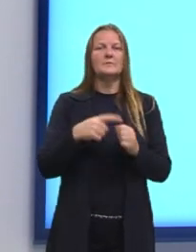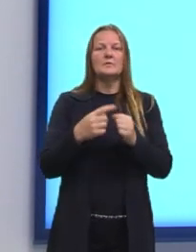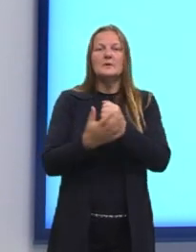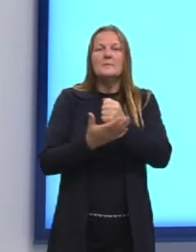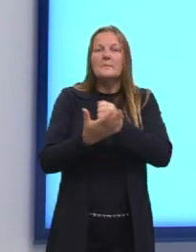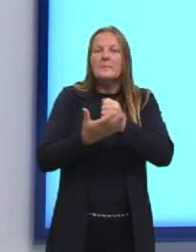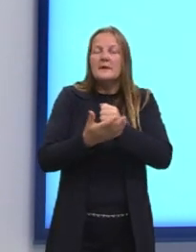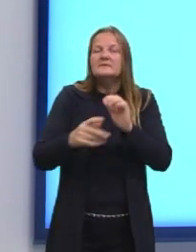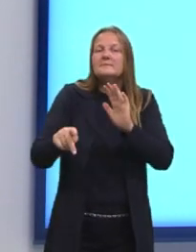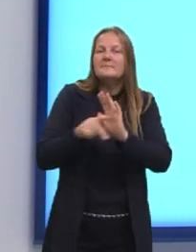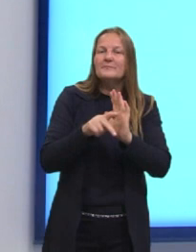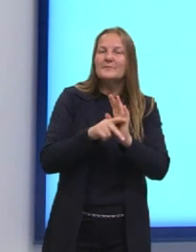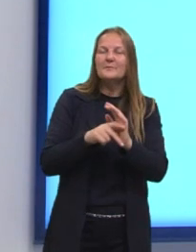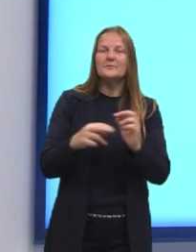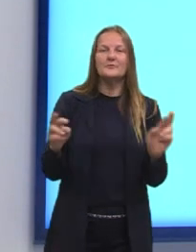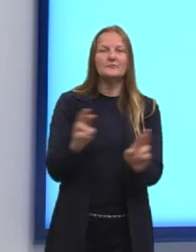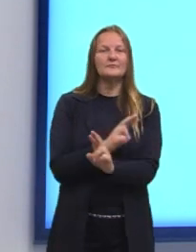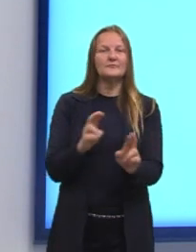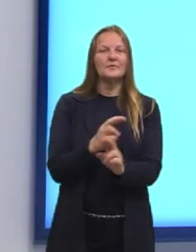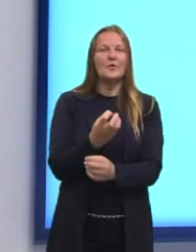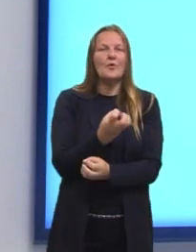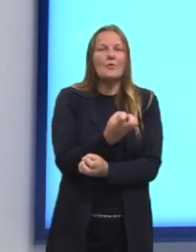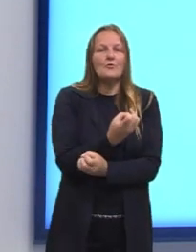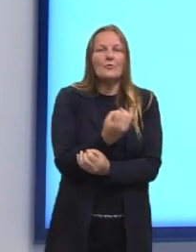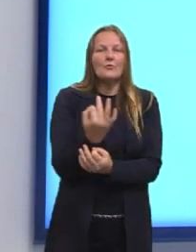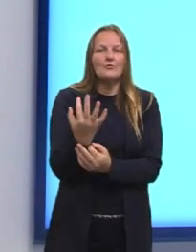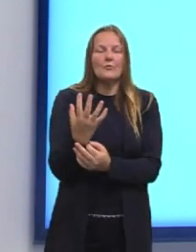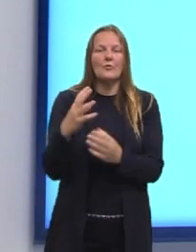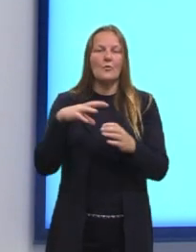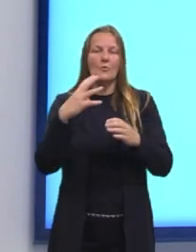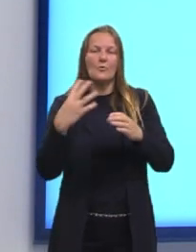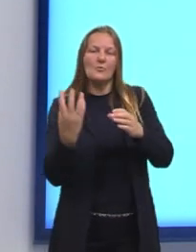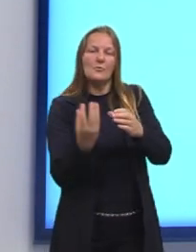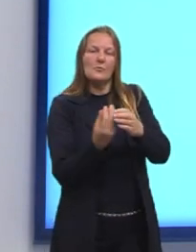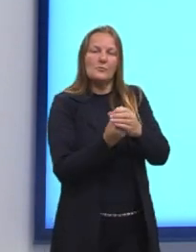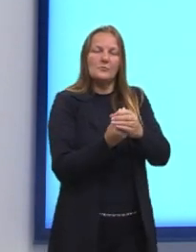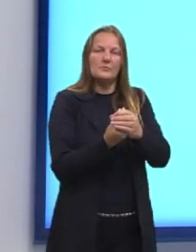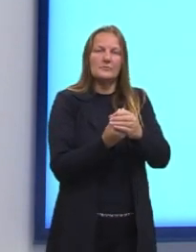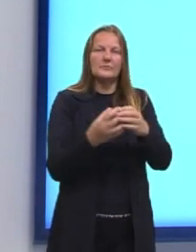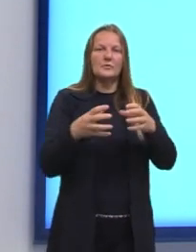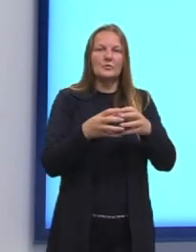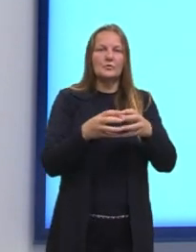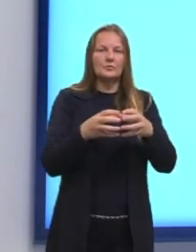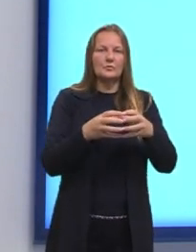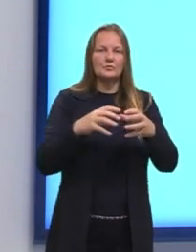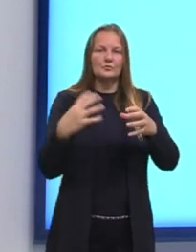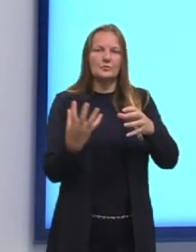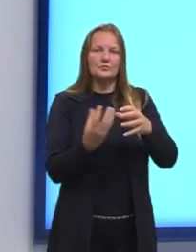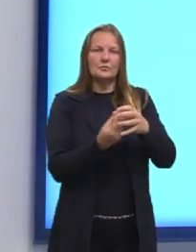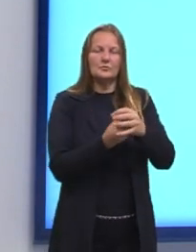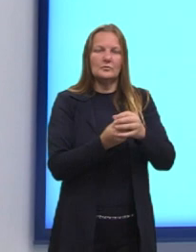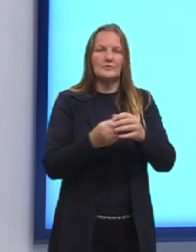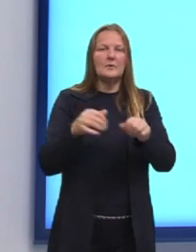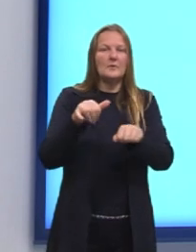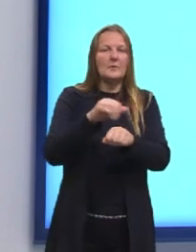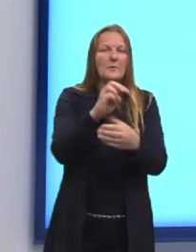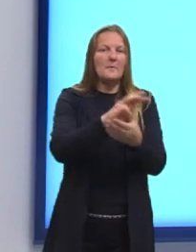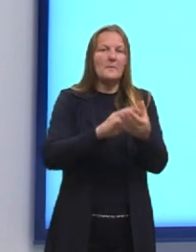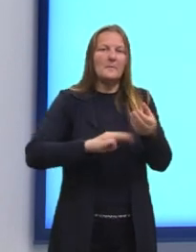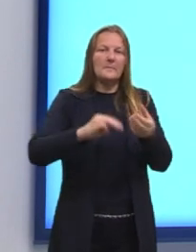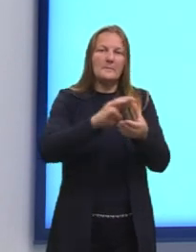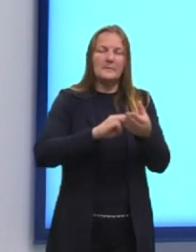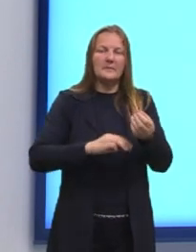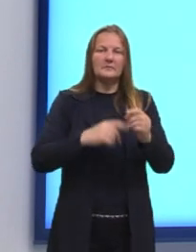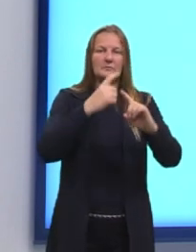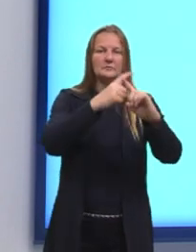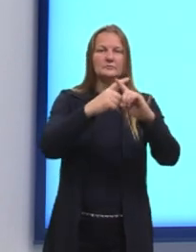cálculos envolvendo contagem de reagrupamentos. Esse método consiste em multiplicar o número